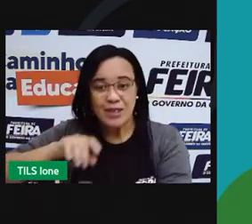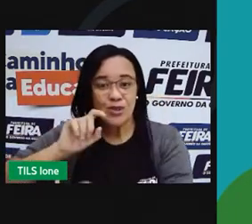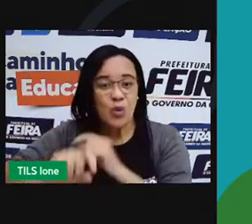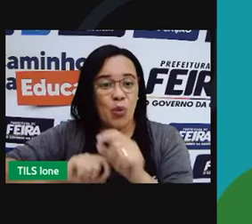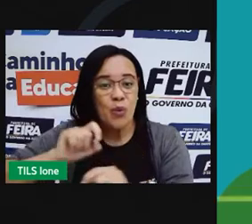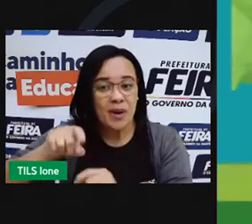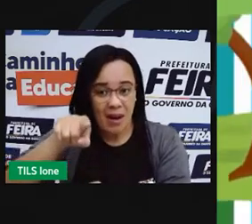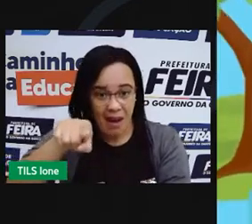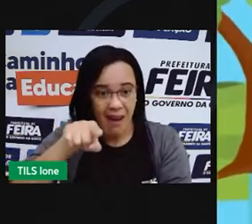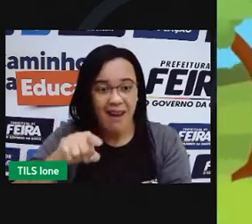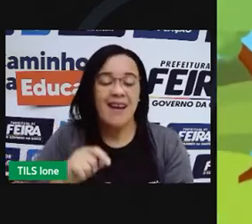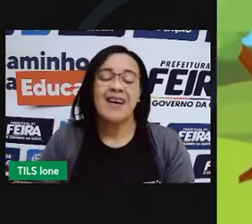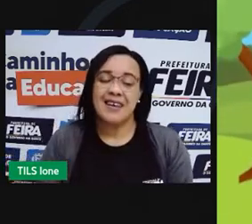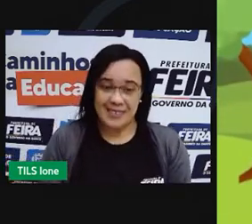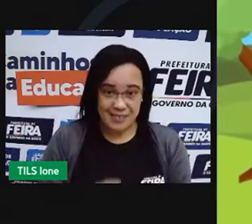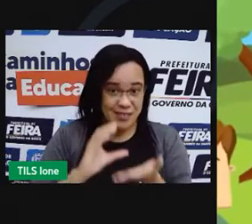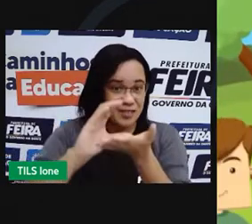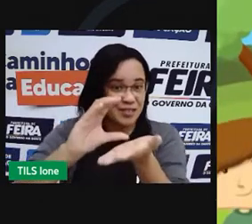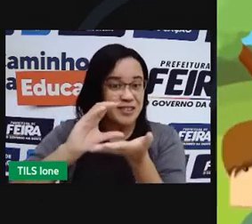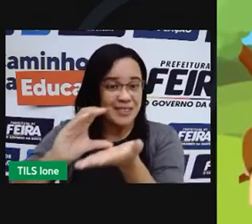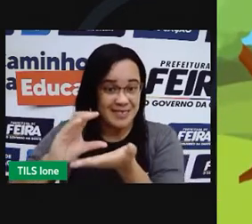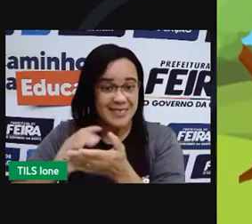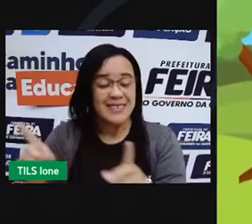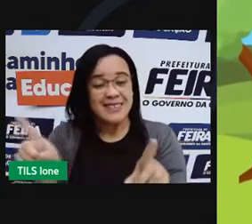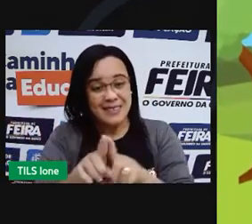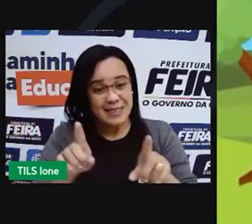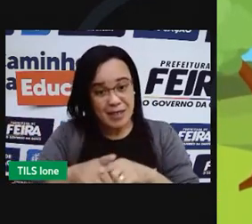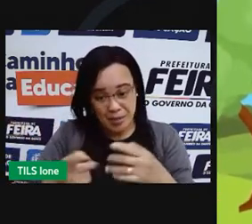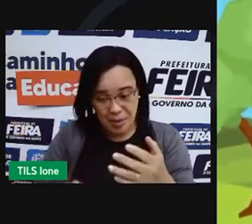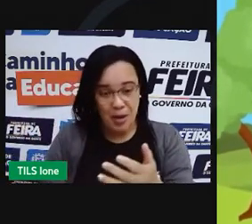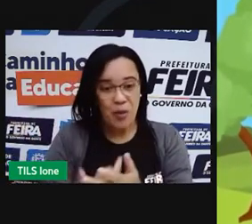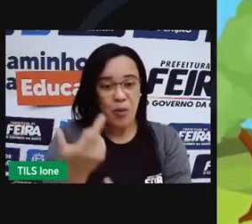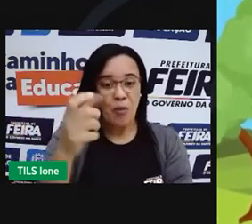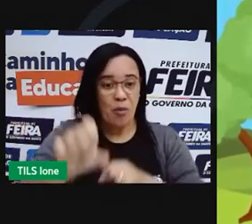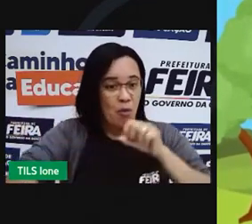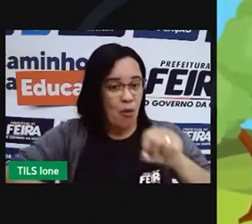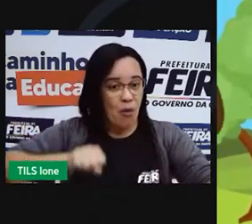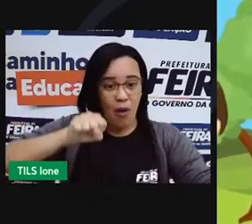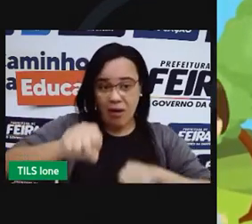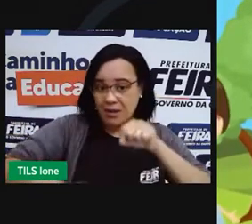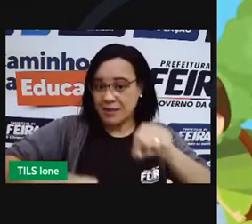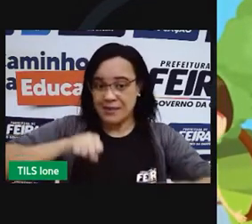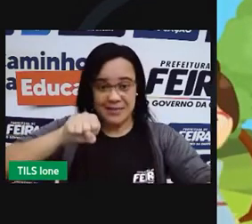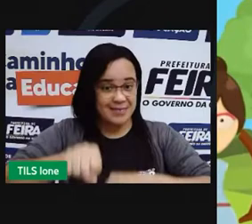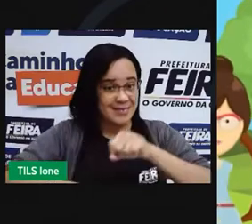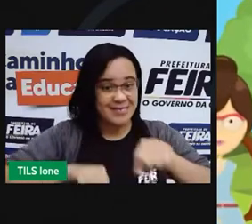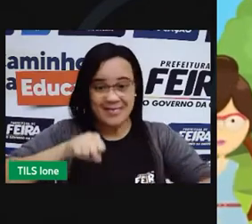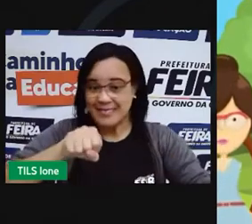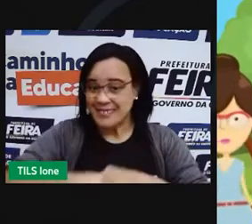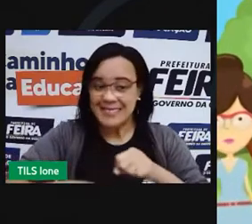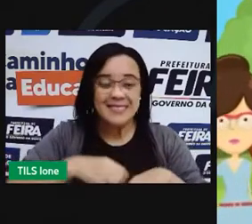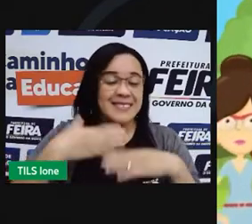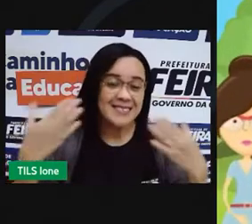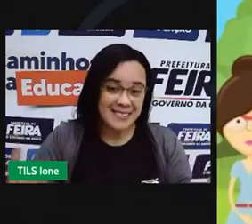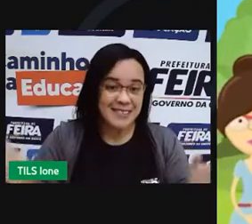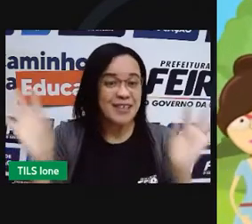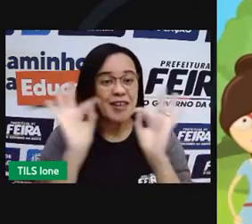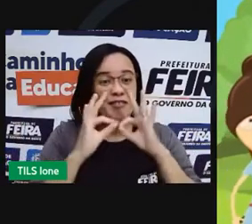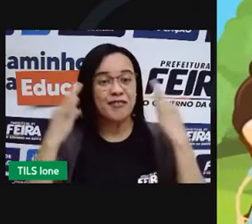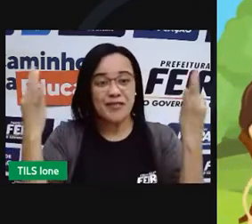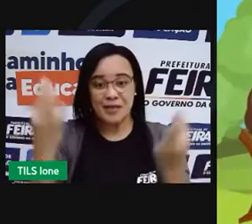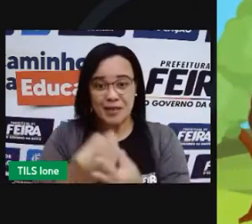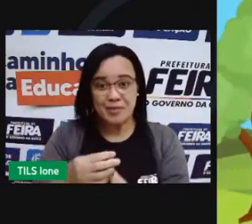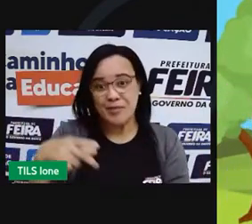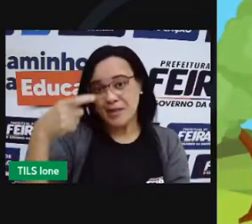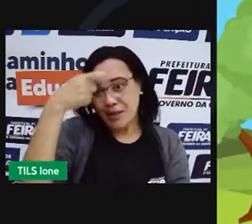cooperativa. Ah, ele também comprou a bicicleta que o Bruno tanto queria. Consumir sem exageros muda o mundo para melhor.